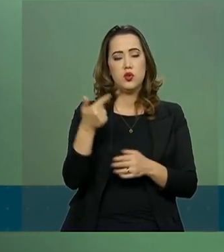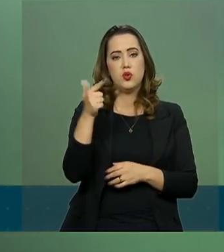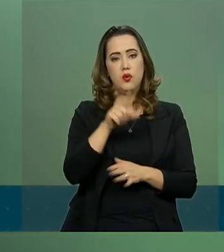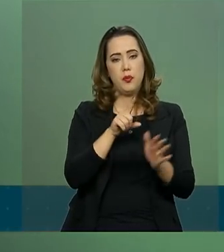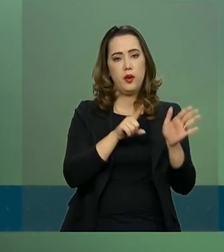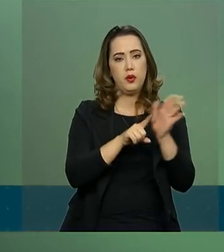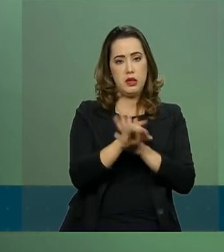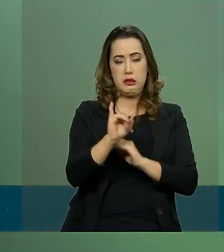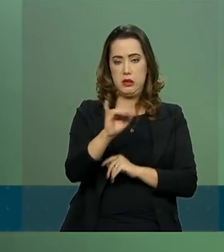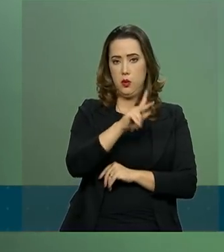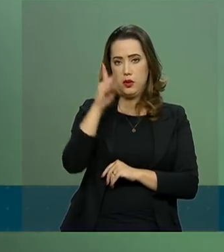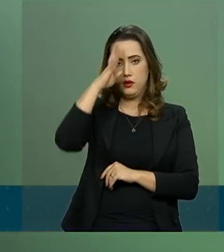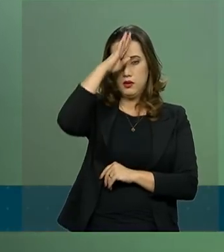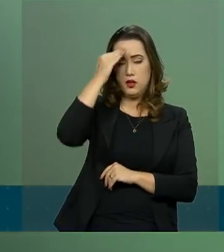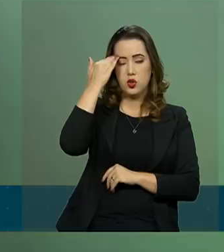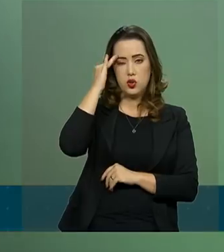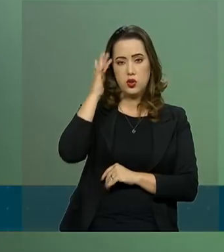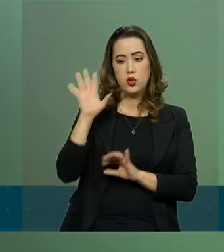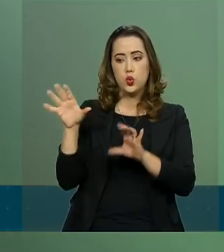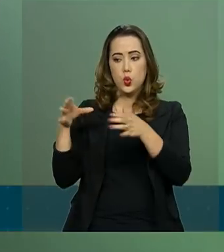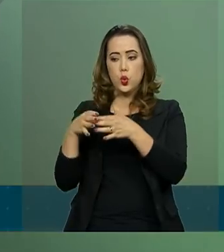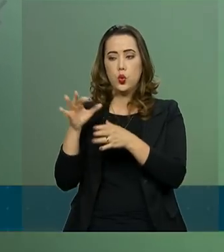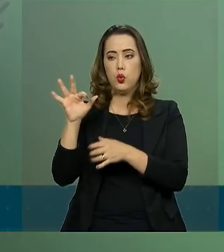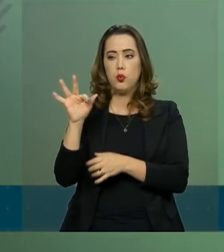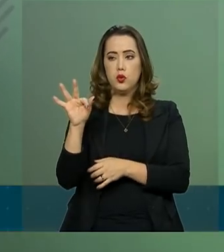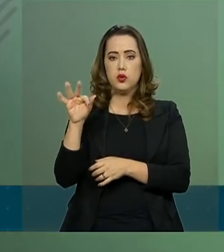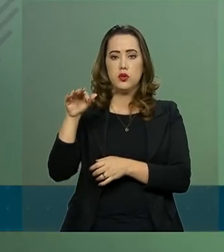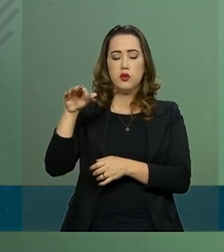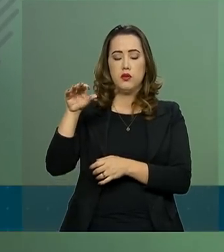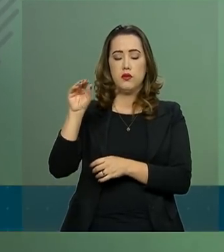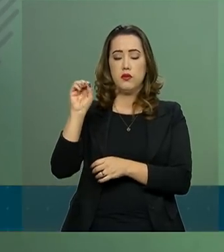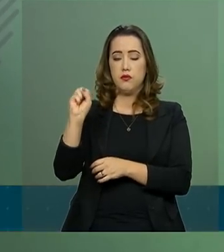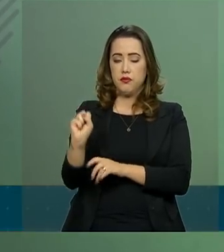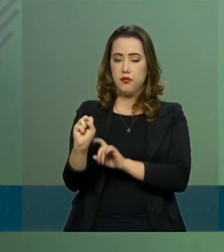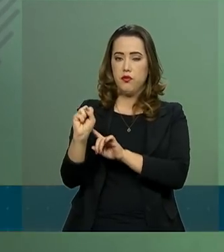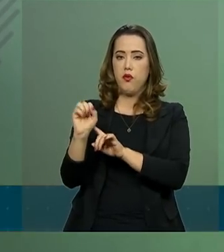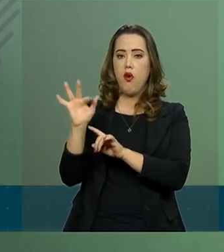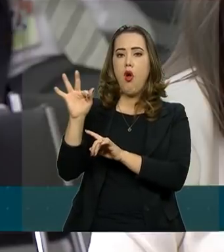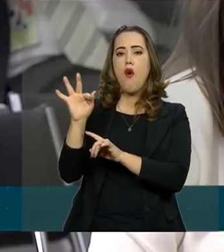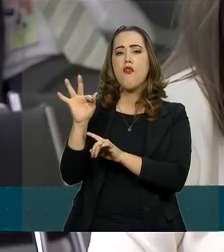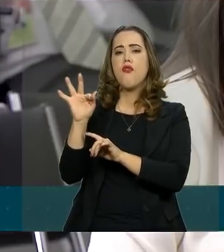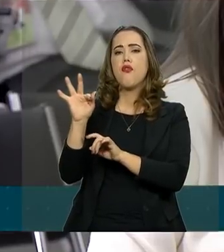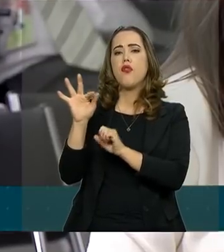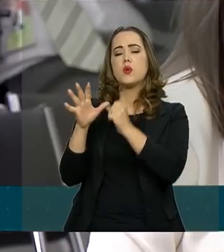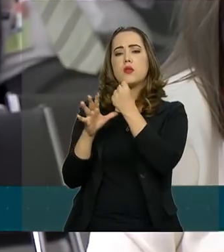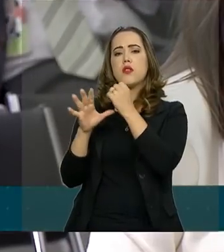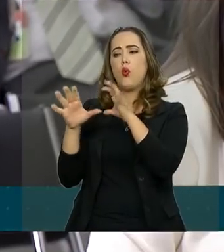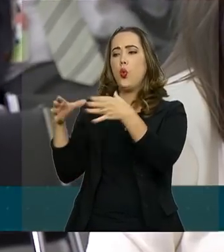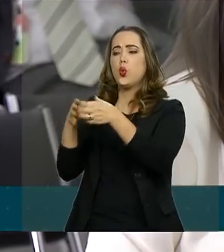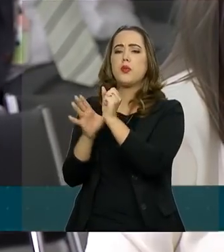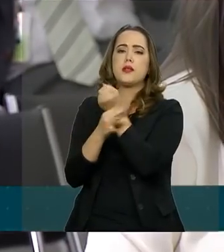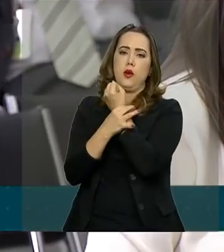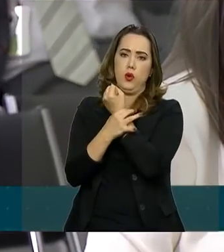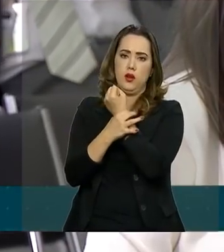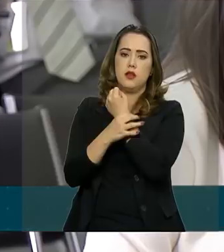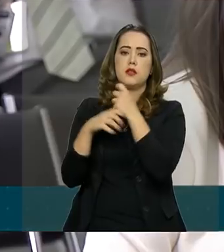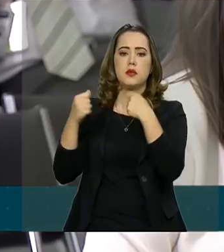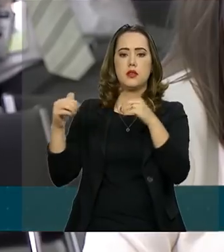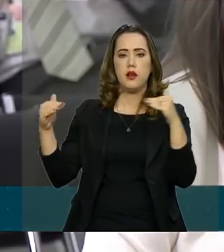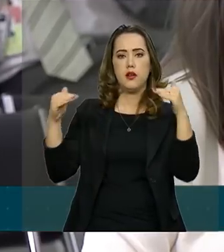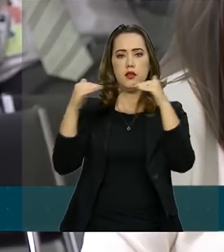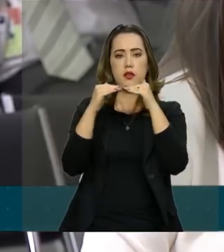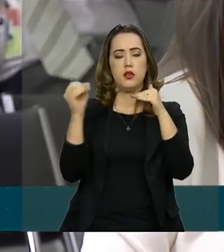questão de que se o presidente entende de que as Forças de Segurança têm que ser tratadas de maneira equivalente entre si nas questões